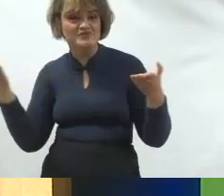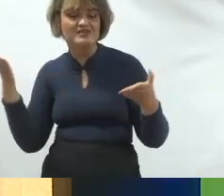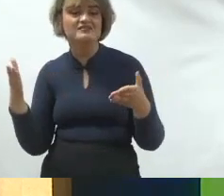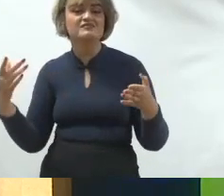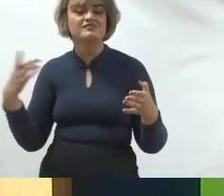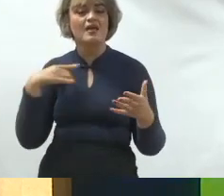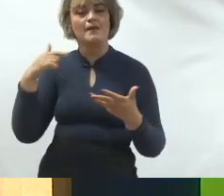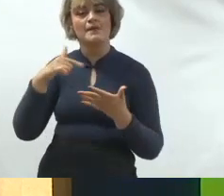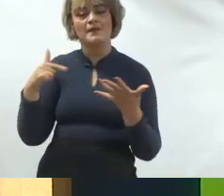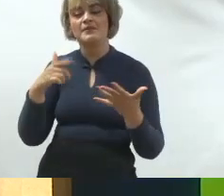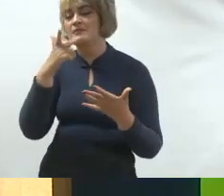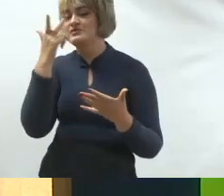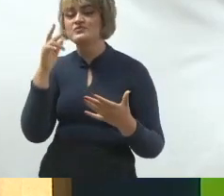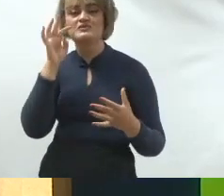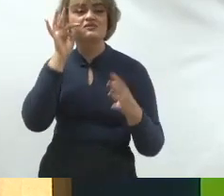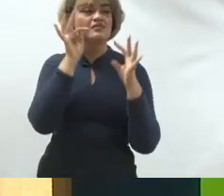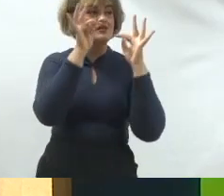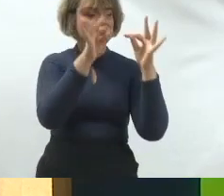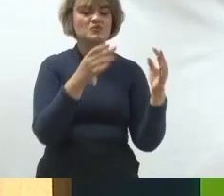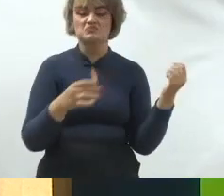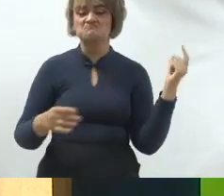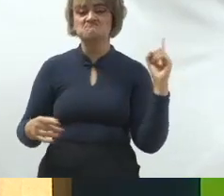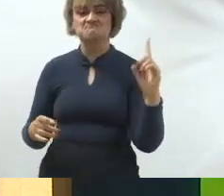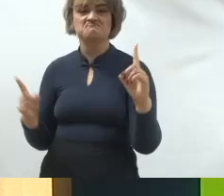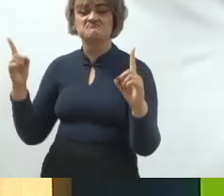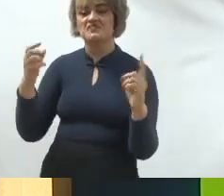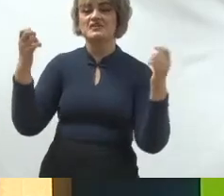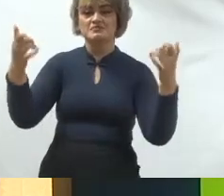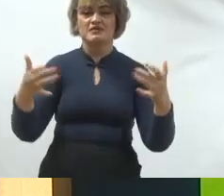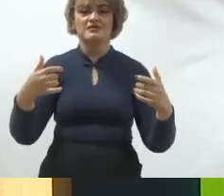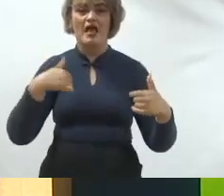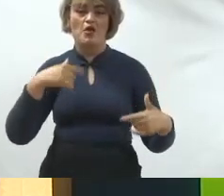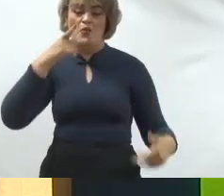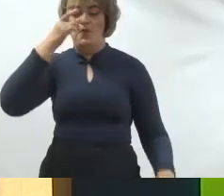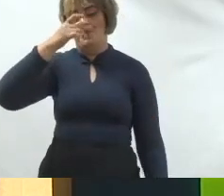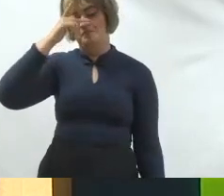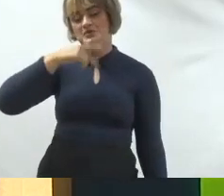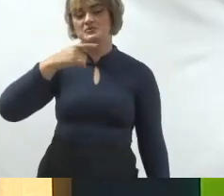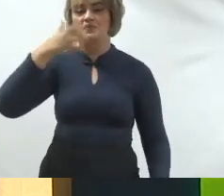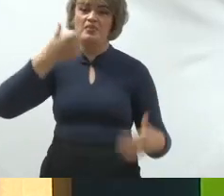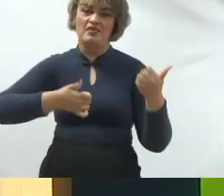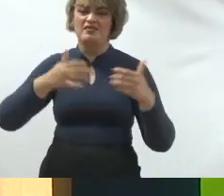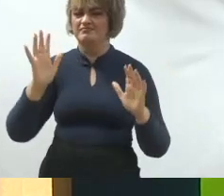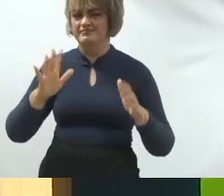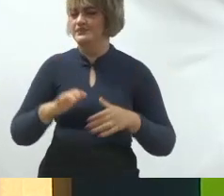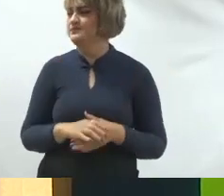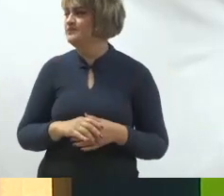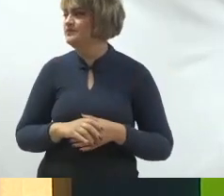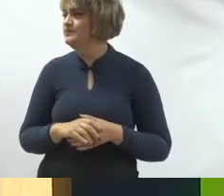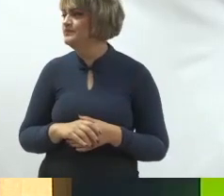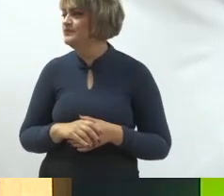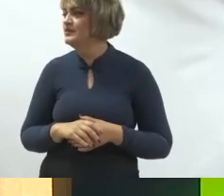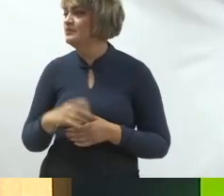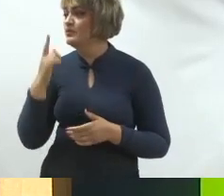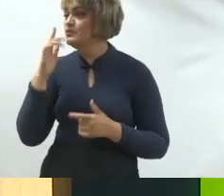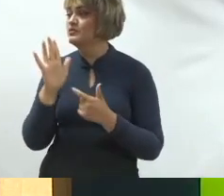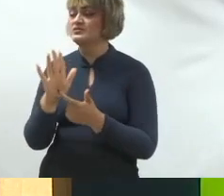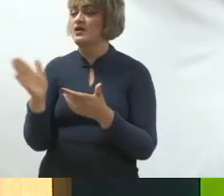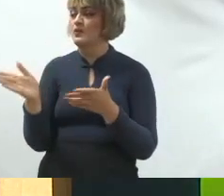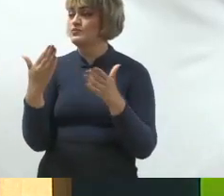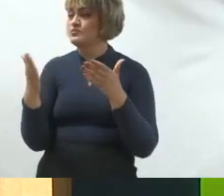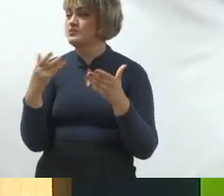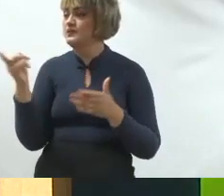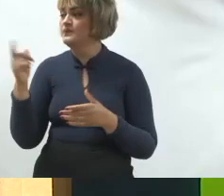de testemunhais não de opiniões do candidato bom, eu trouxe algumas coisinhas aqui é só pra gente passar rapidinho do que vai estar